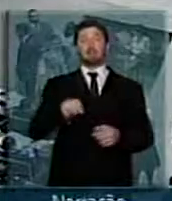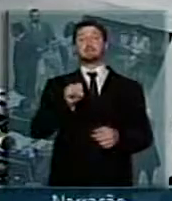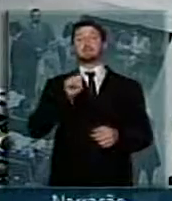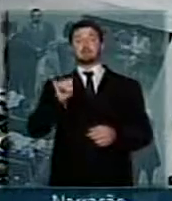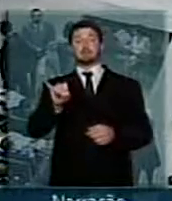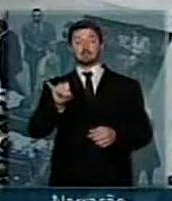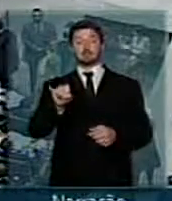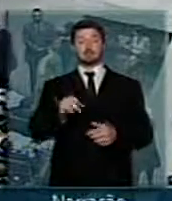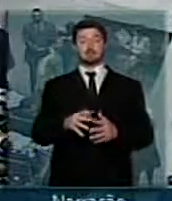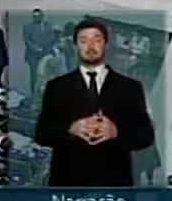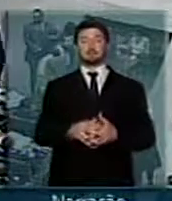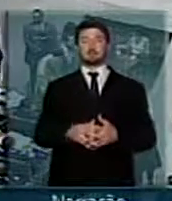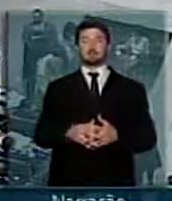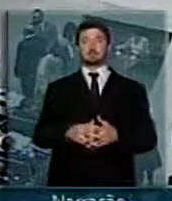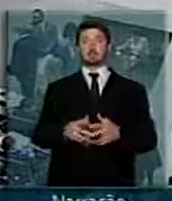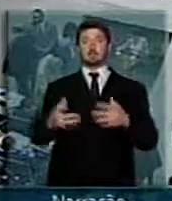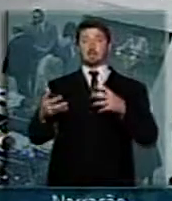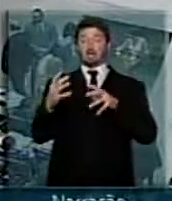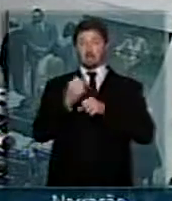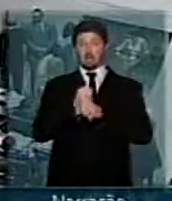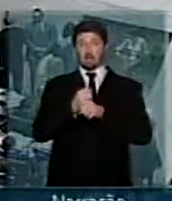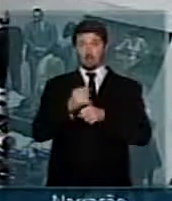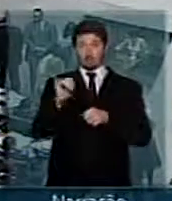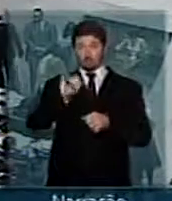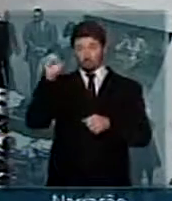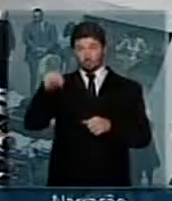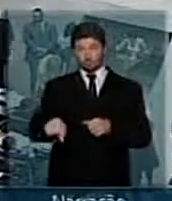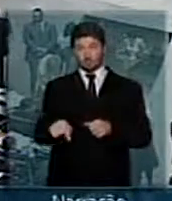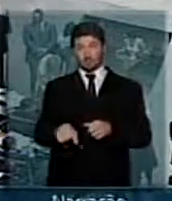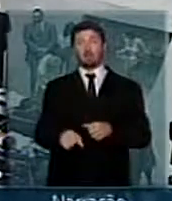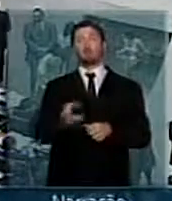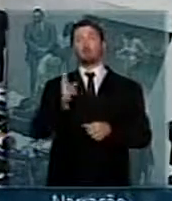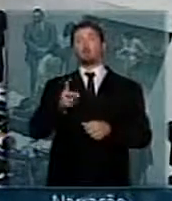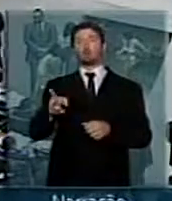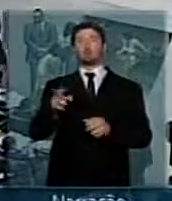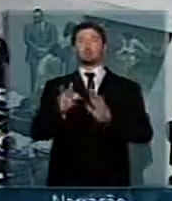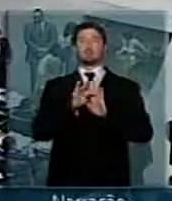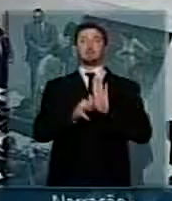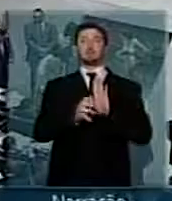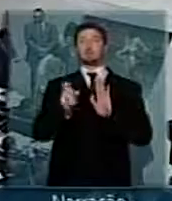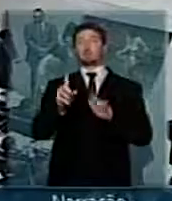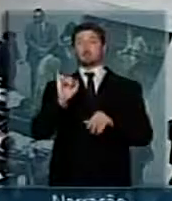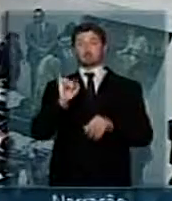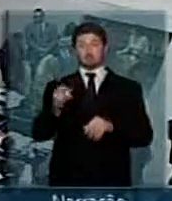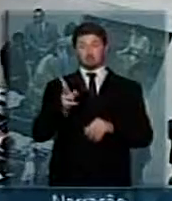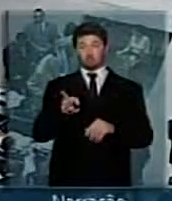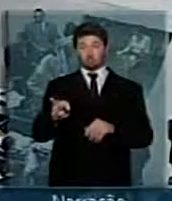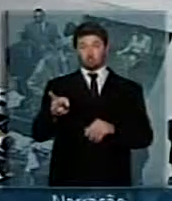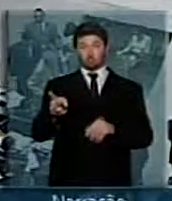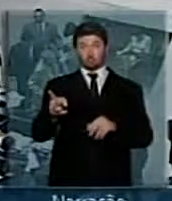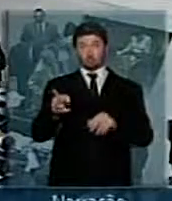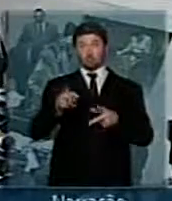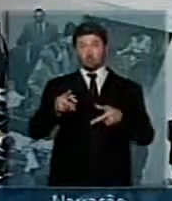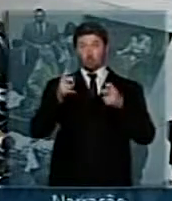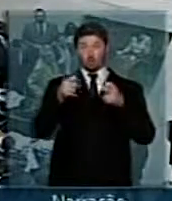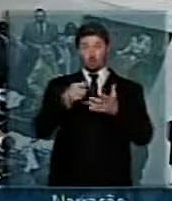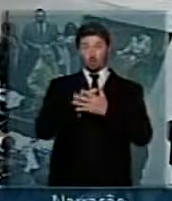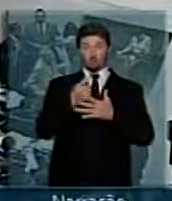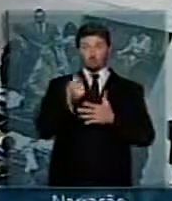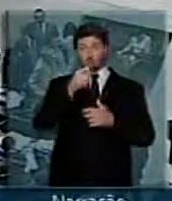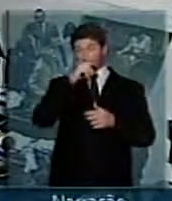a base de cálculo para a cobrança desse imposto permanece no texto. Se permanecer, a cobrança fica